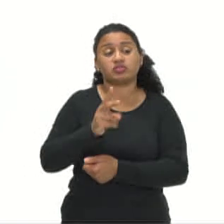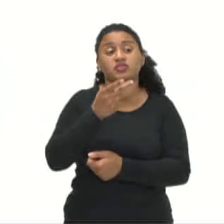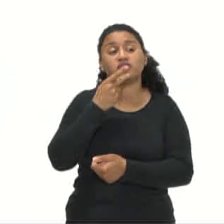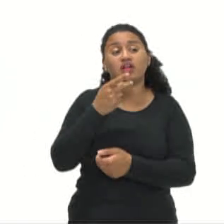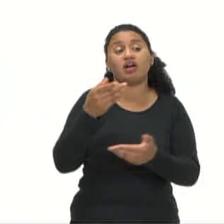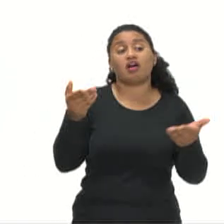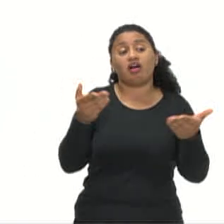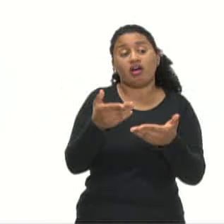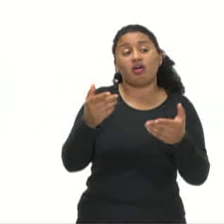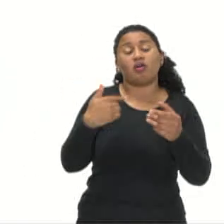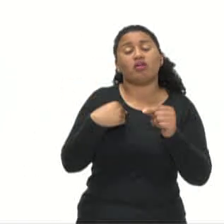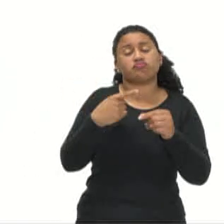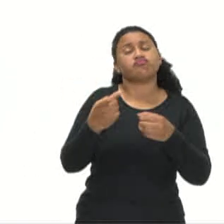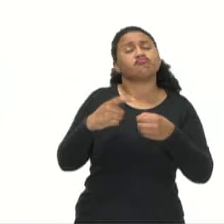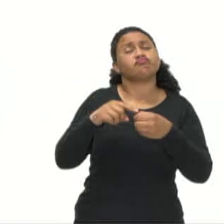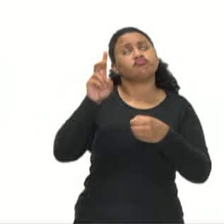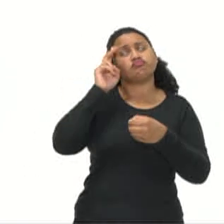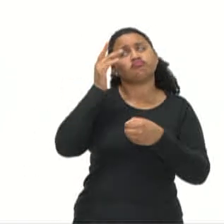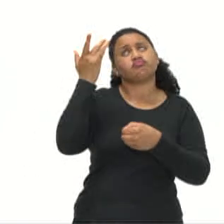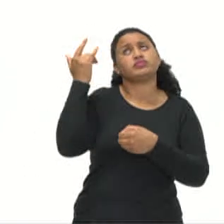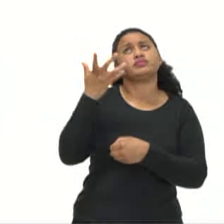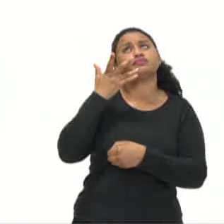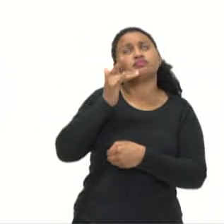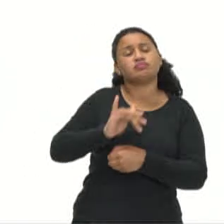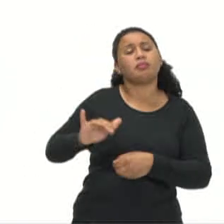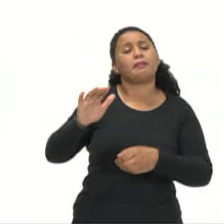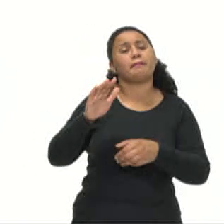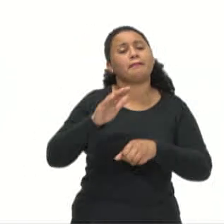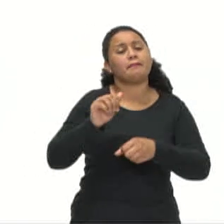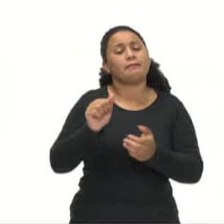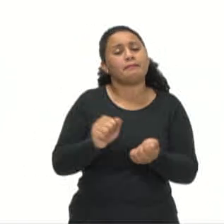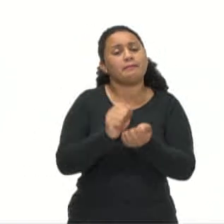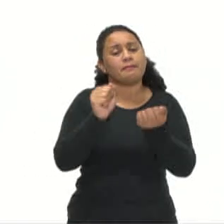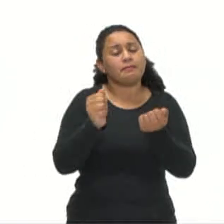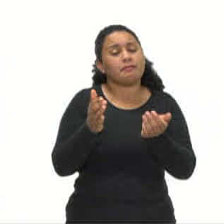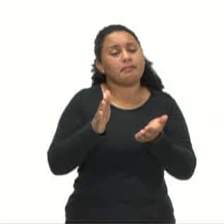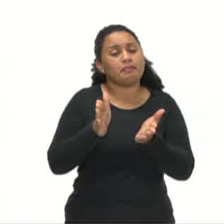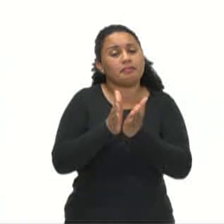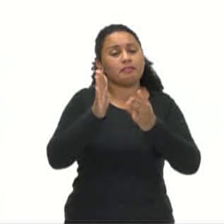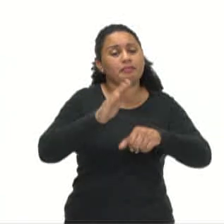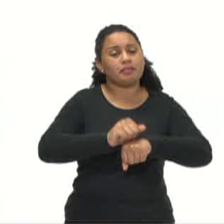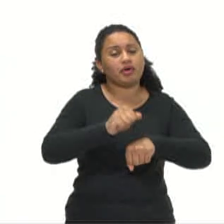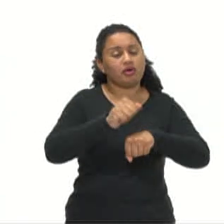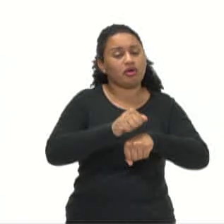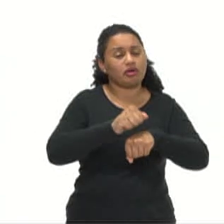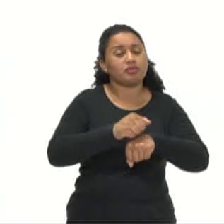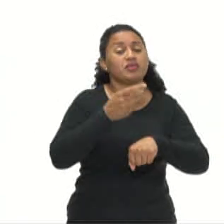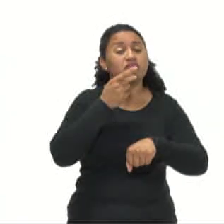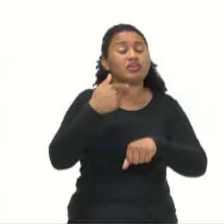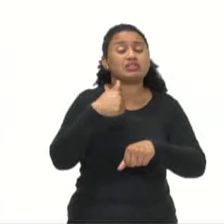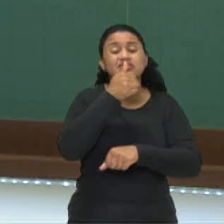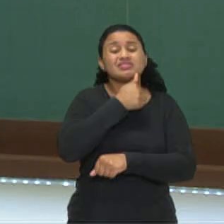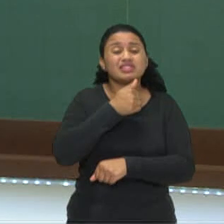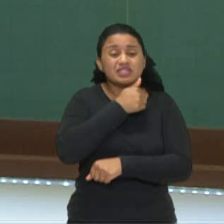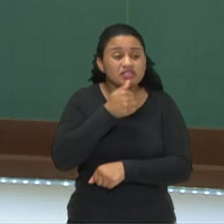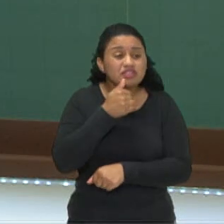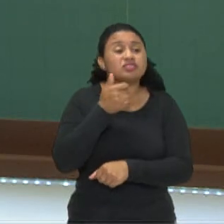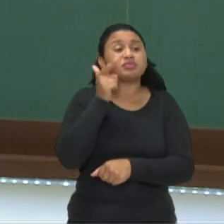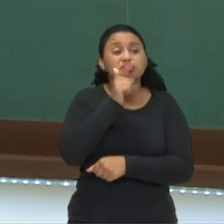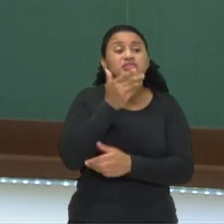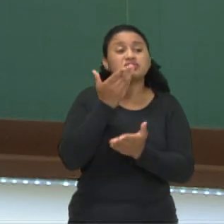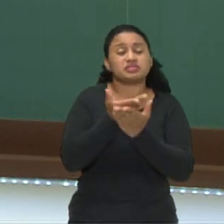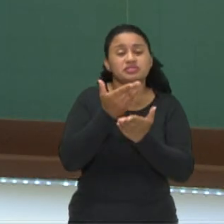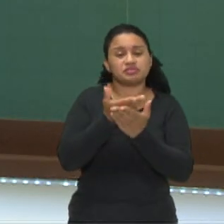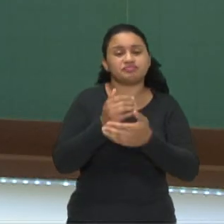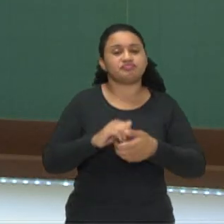Agora voltava a sua infância. Pobre. Falava no sacrifício que fora para ela estudar. Então